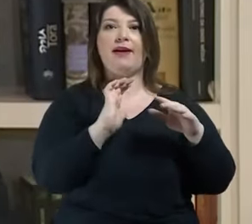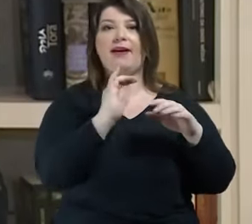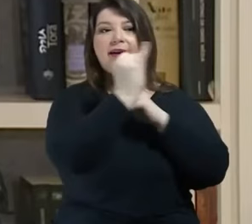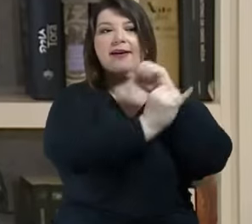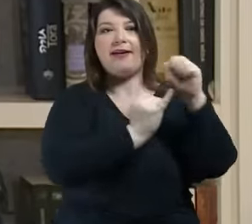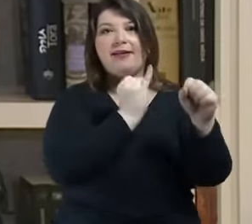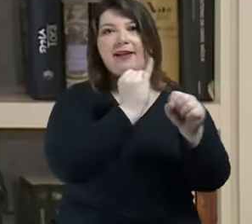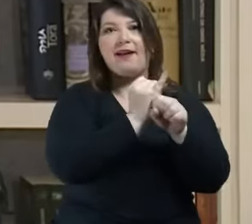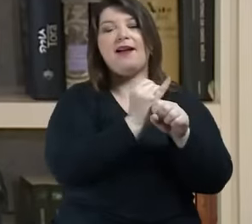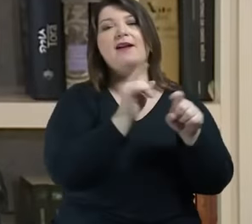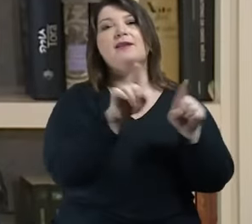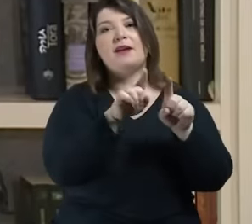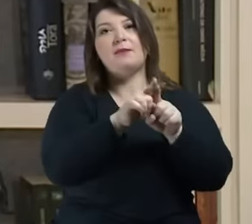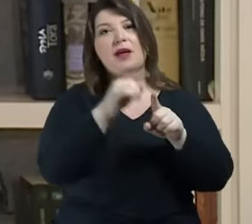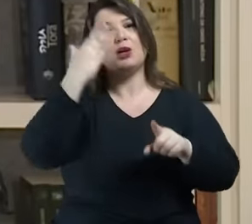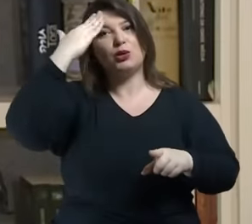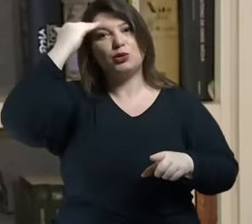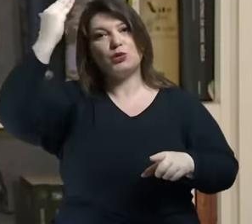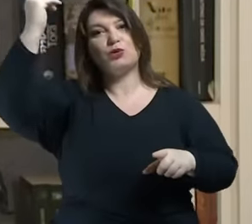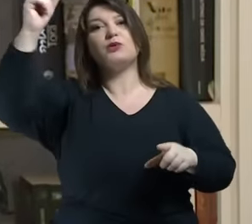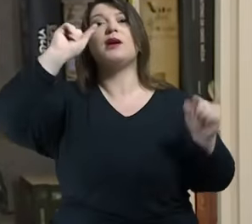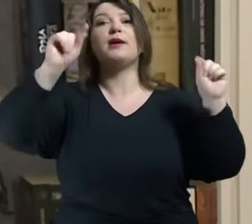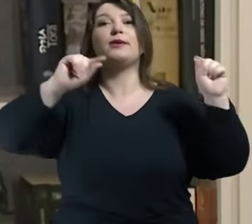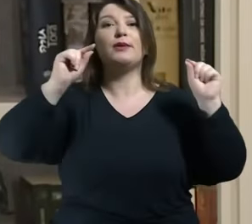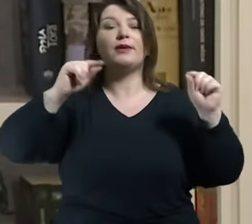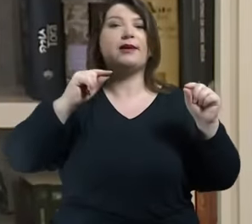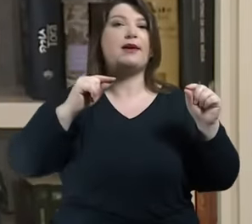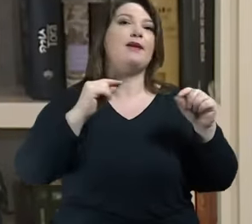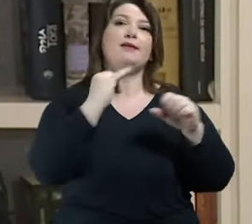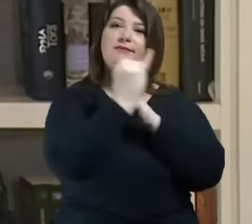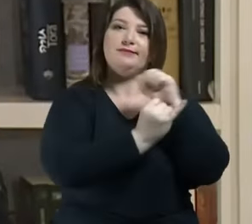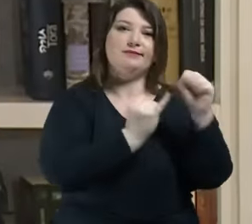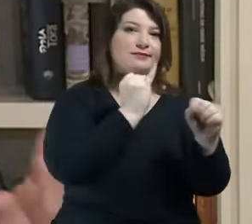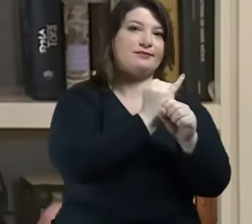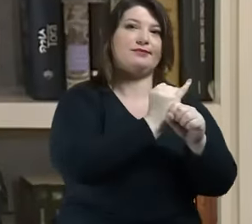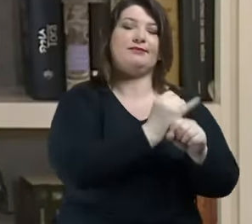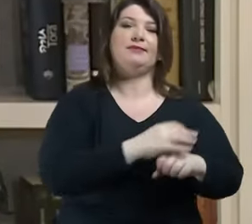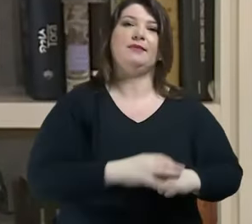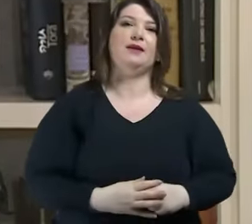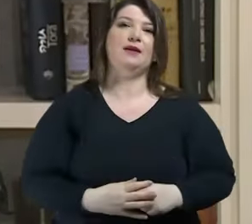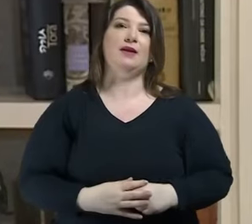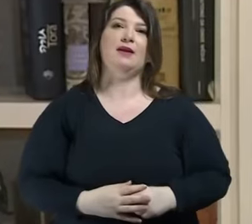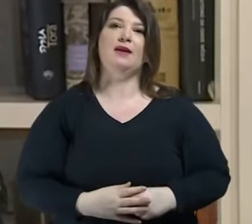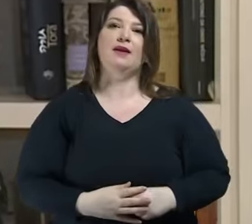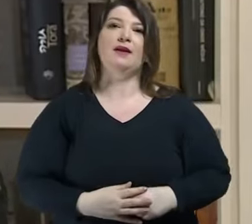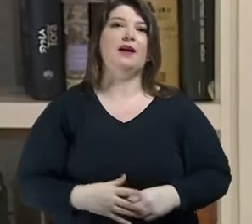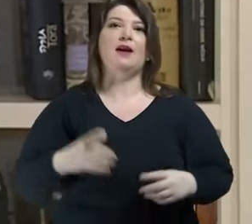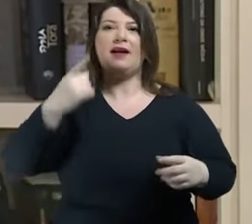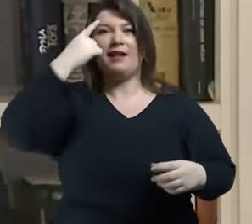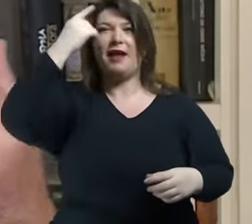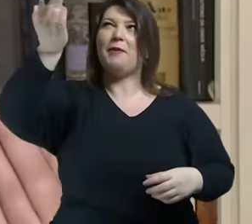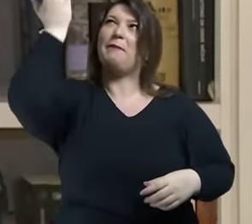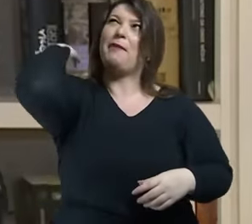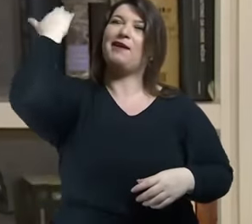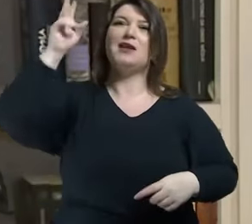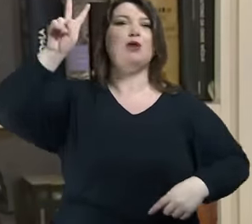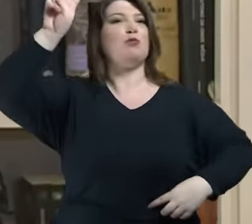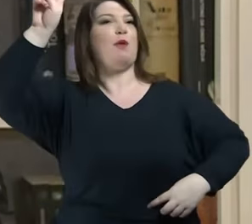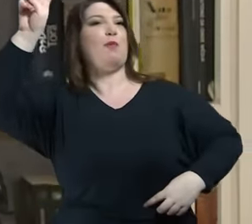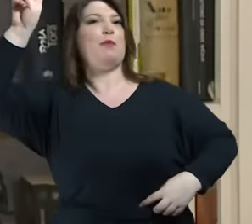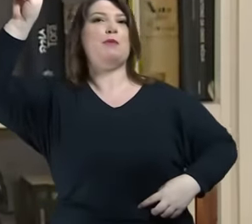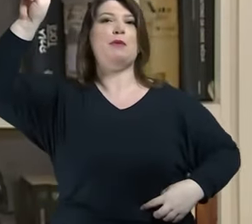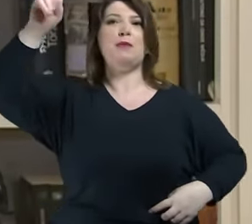à capacidade de navegar também passou a era dos grandes comícios passou sequer a era da